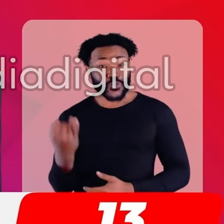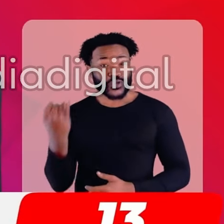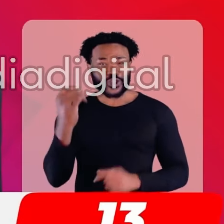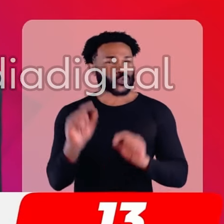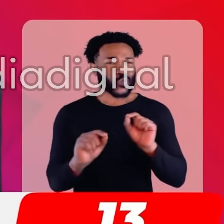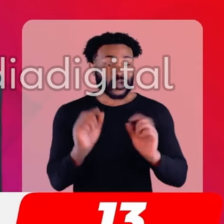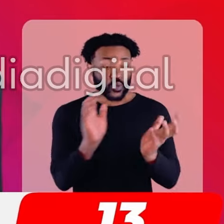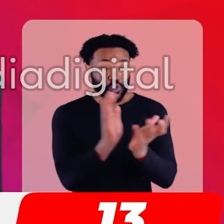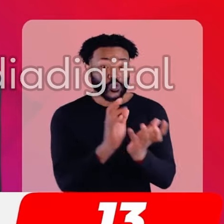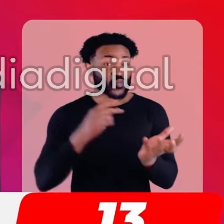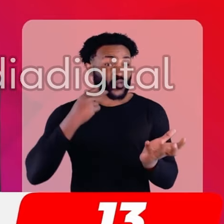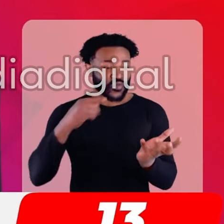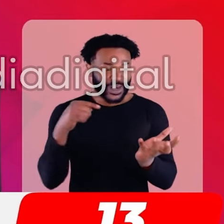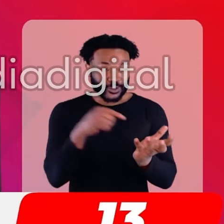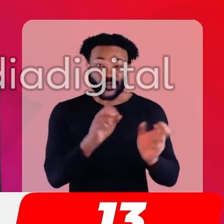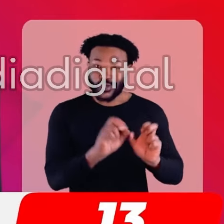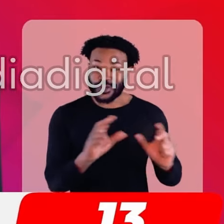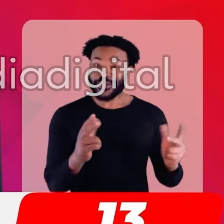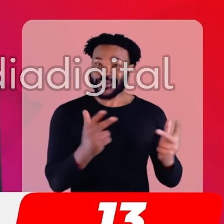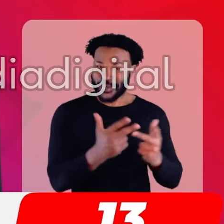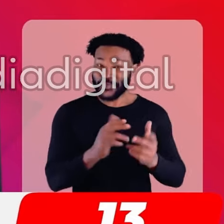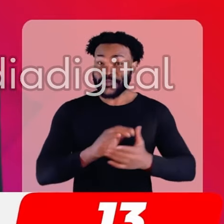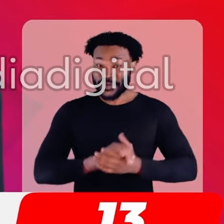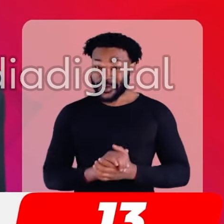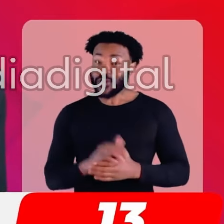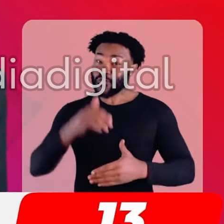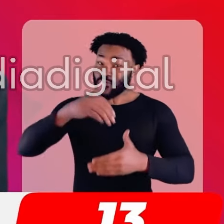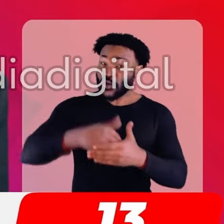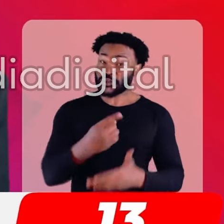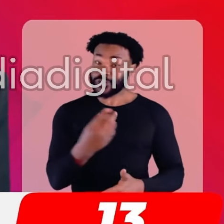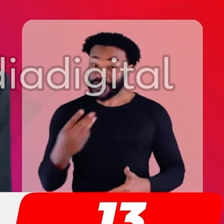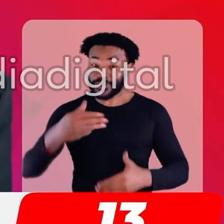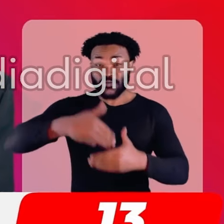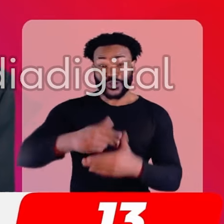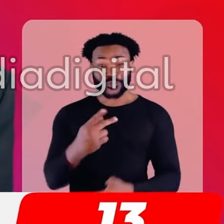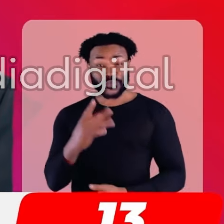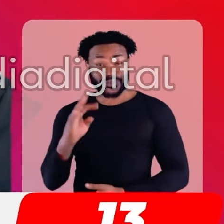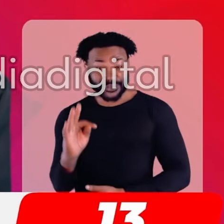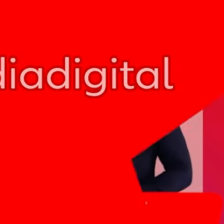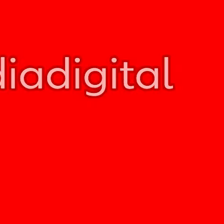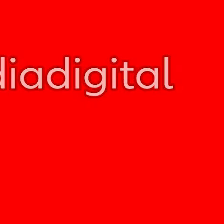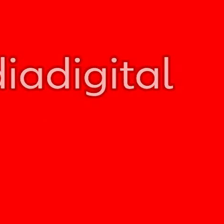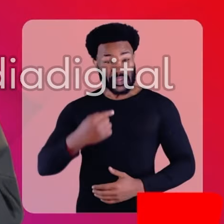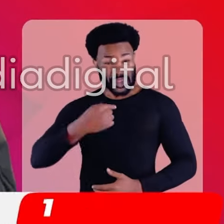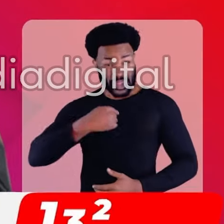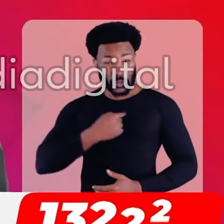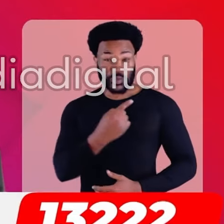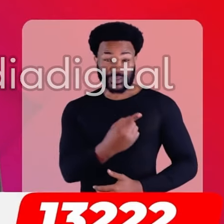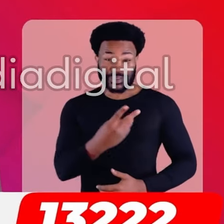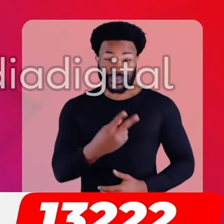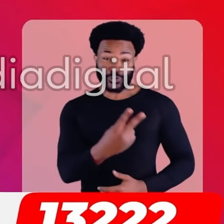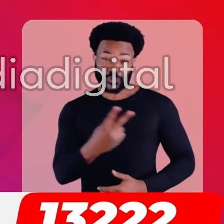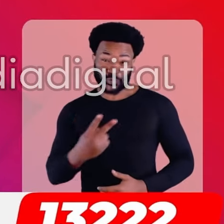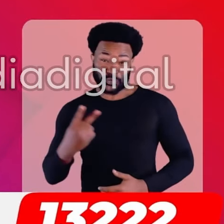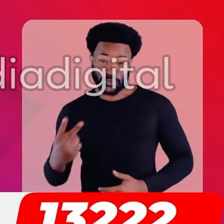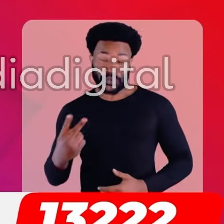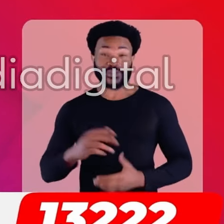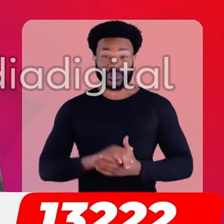importante ter uma bancada forte na Câmara Municipal. Vote 13. Vote PT. Adriano Diogo,